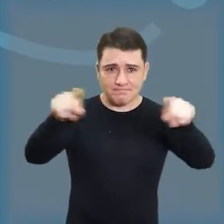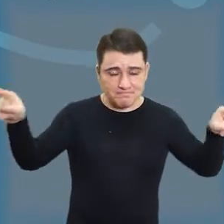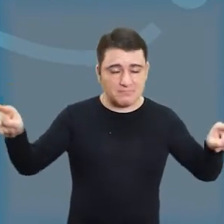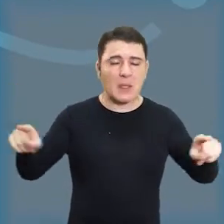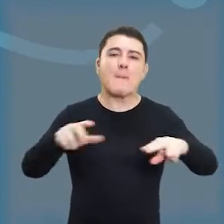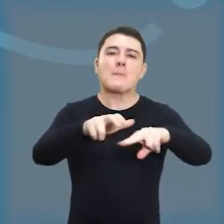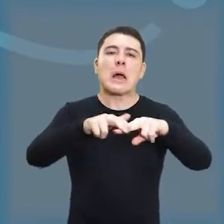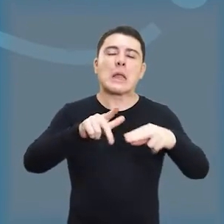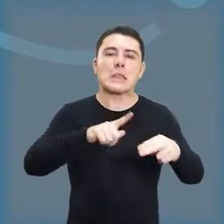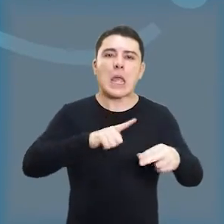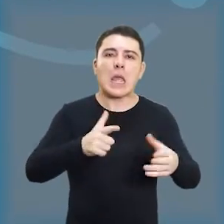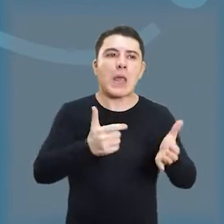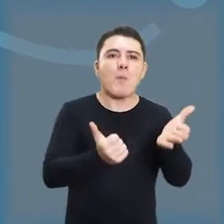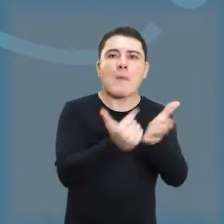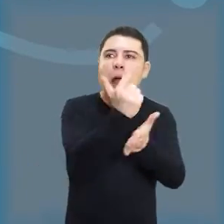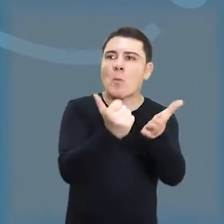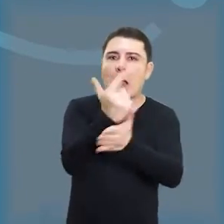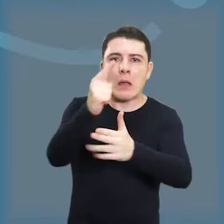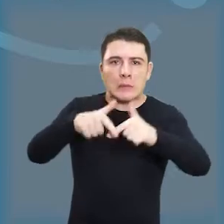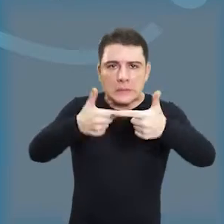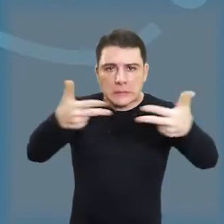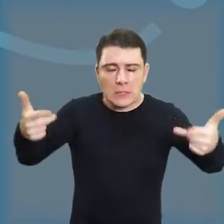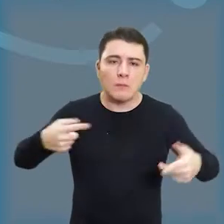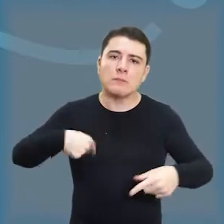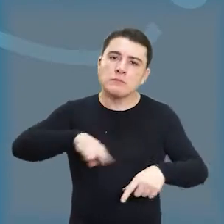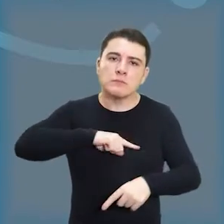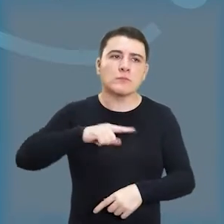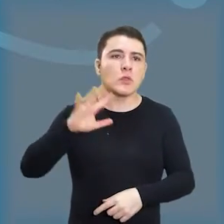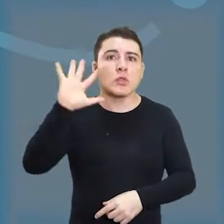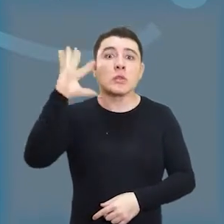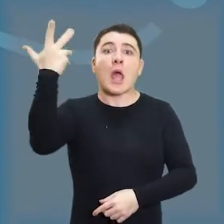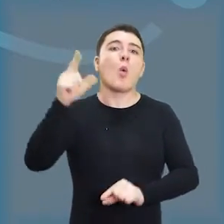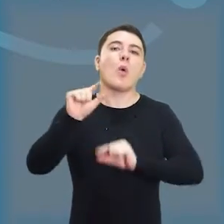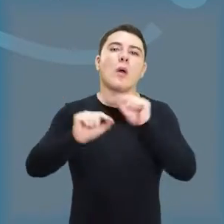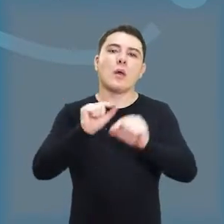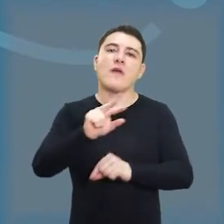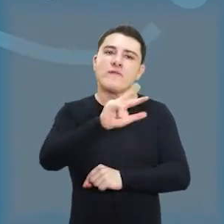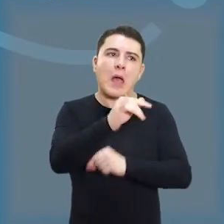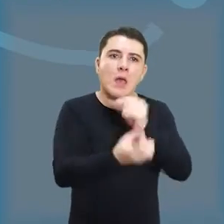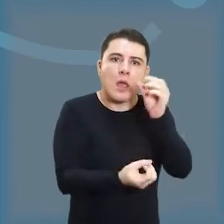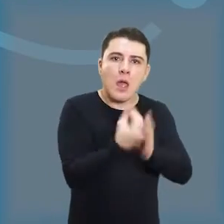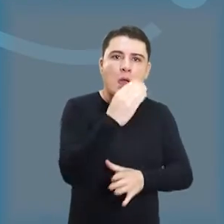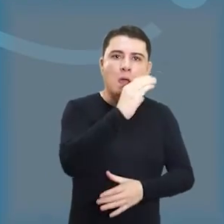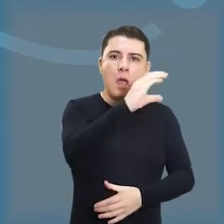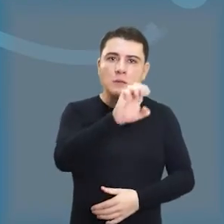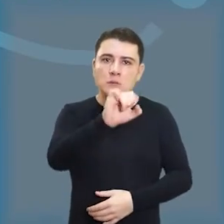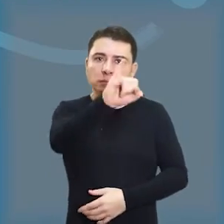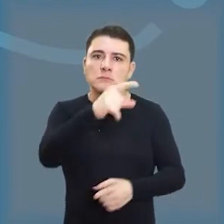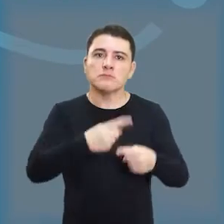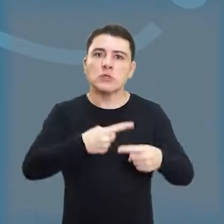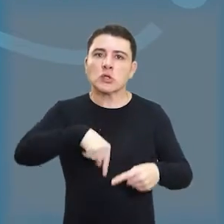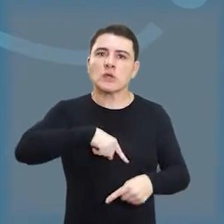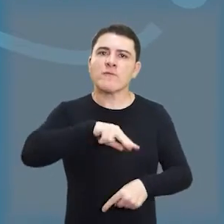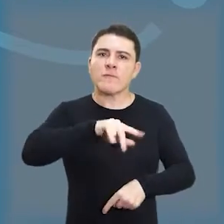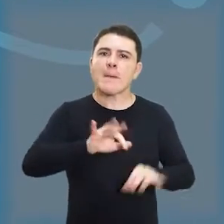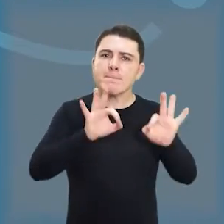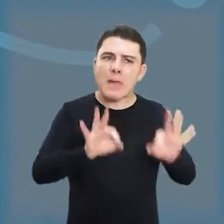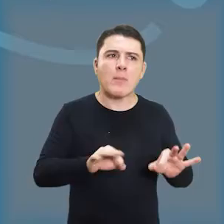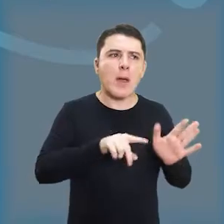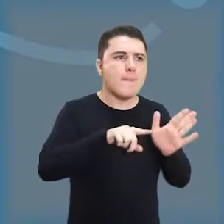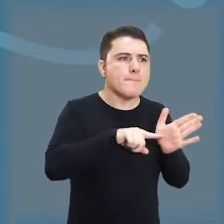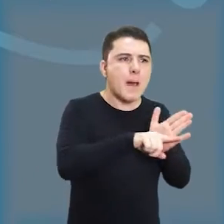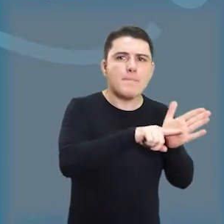população por conta de aquisição de alguns equipamentos, nós resolvemos então instaurar esta SEI para que nós possamos